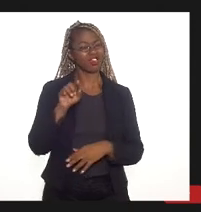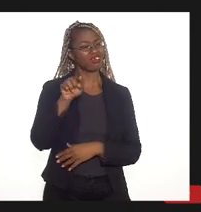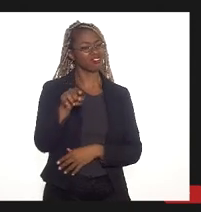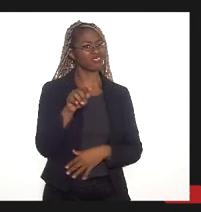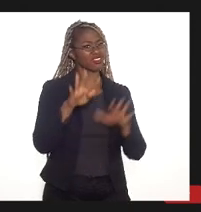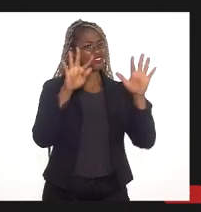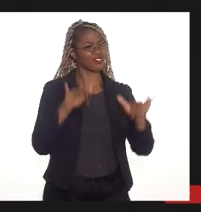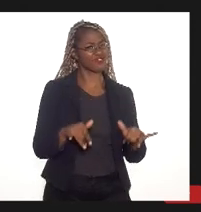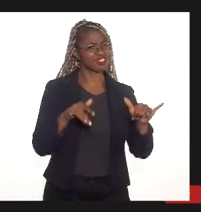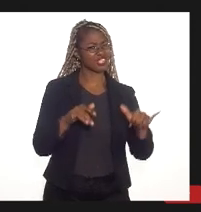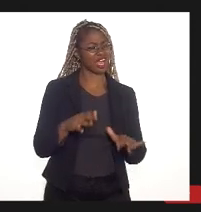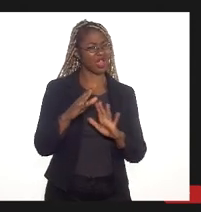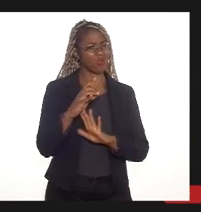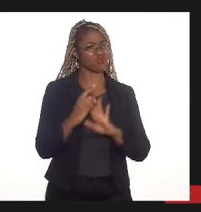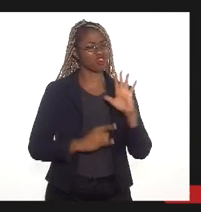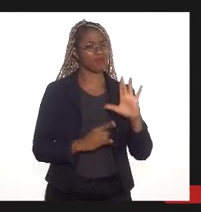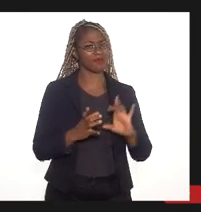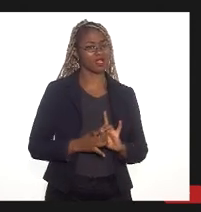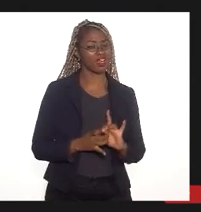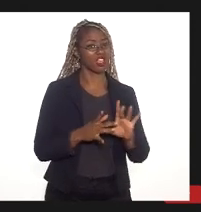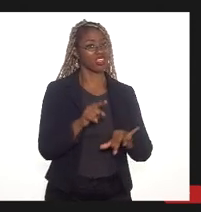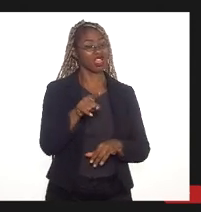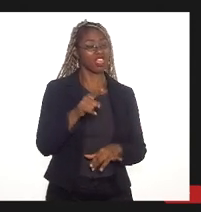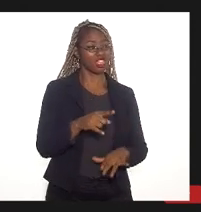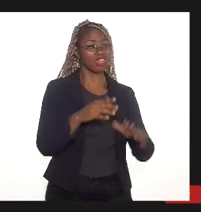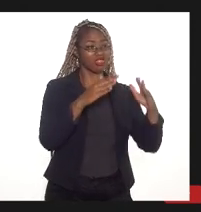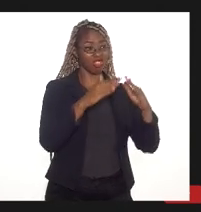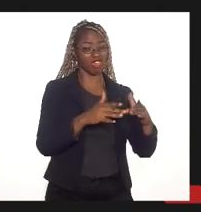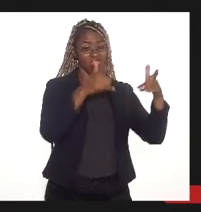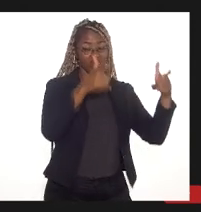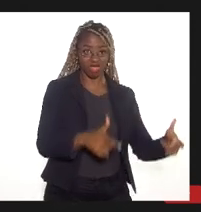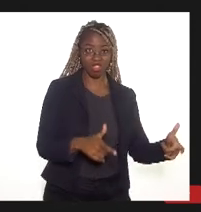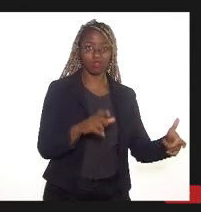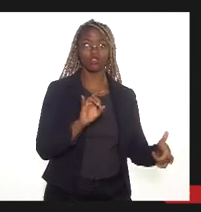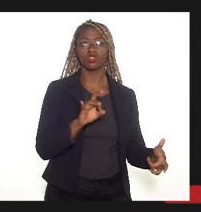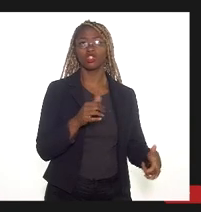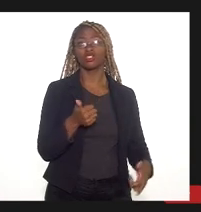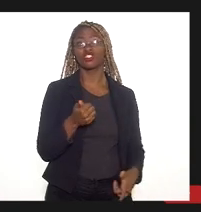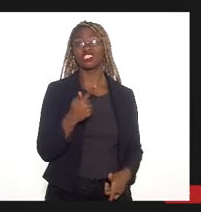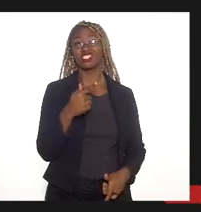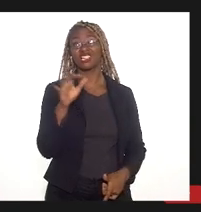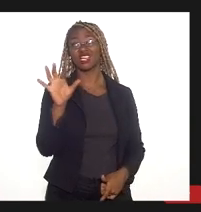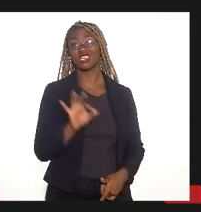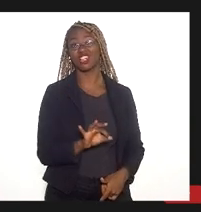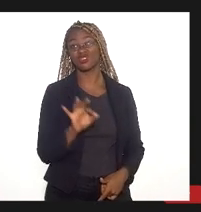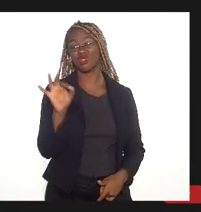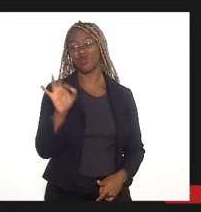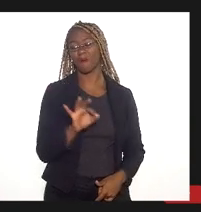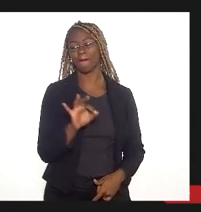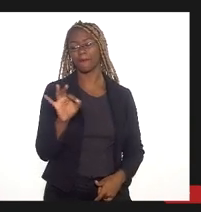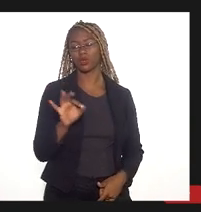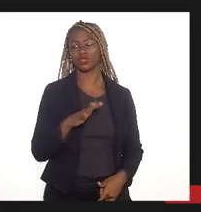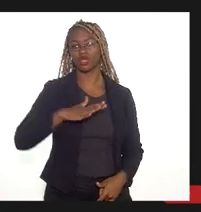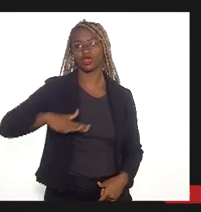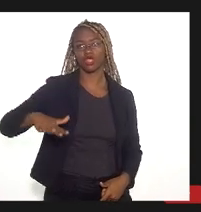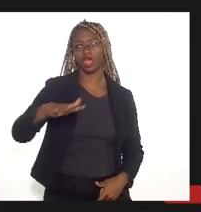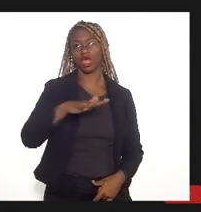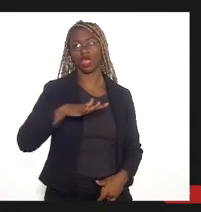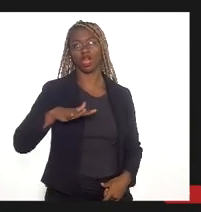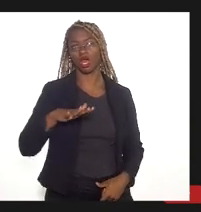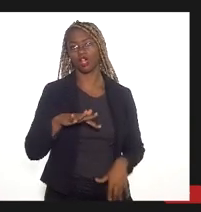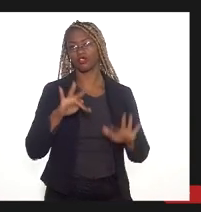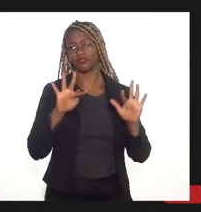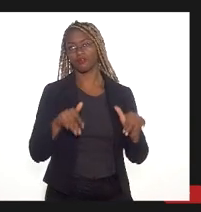termo de concessão, ela ocupa apenas 17% da área na sua fase final.